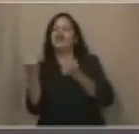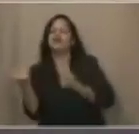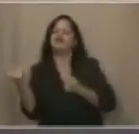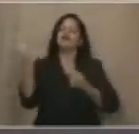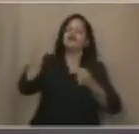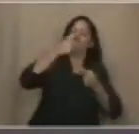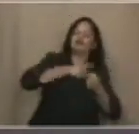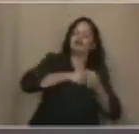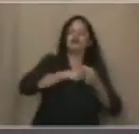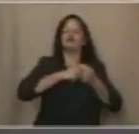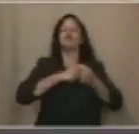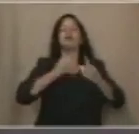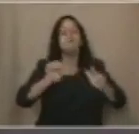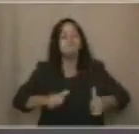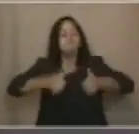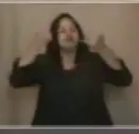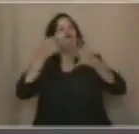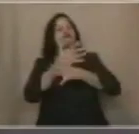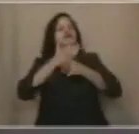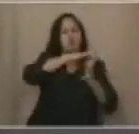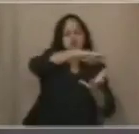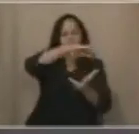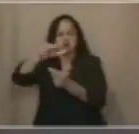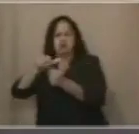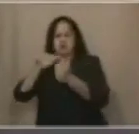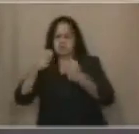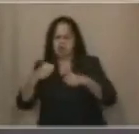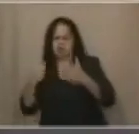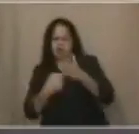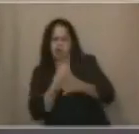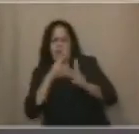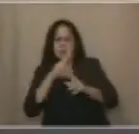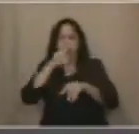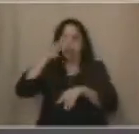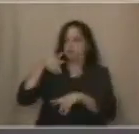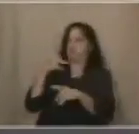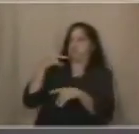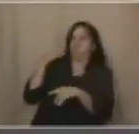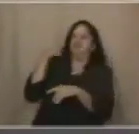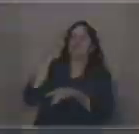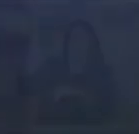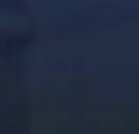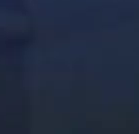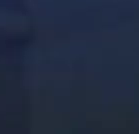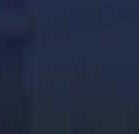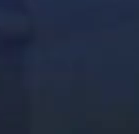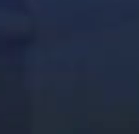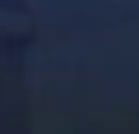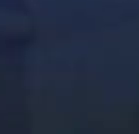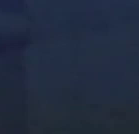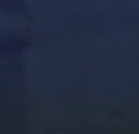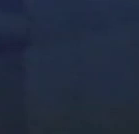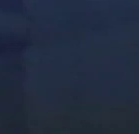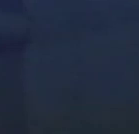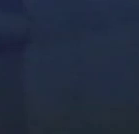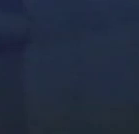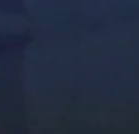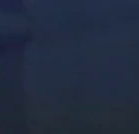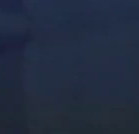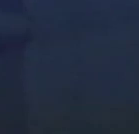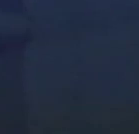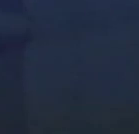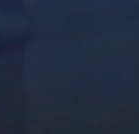para a melhor cidade do mundo. E não precisa nem perguntar, viu, não é Paris não. A gente sabe que é Recife. Rondoniense da cidade de